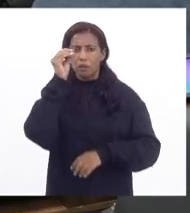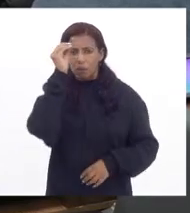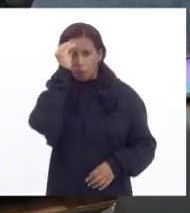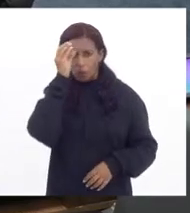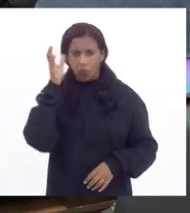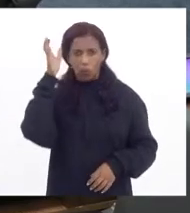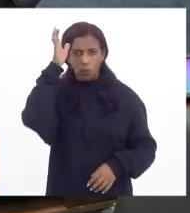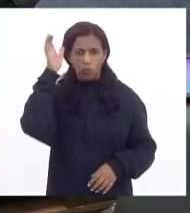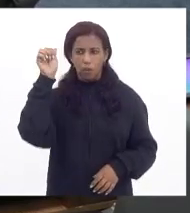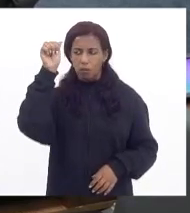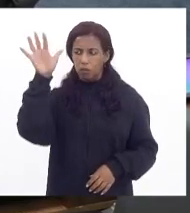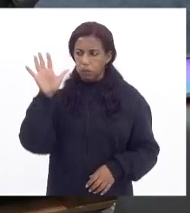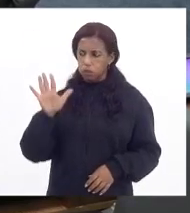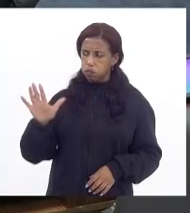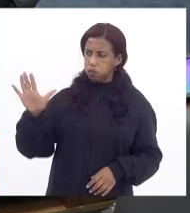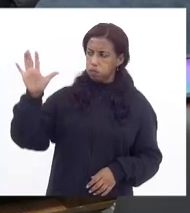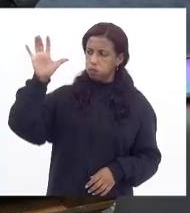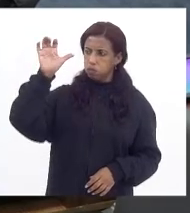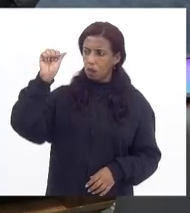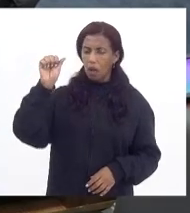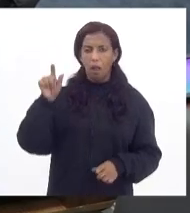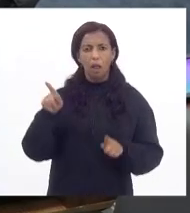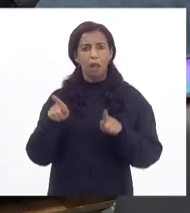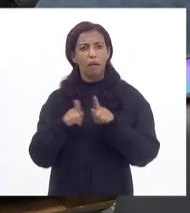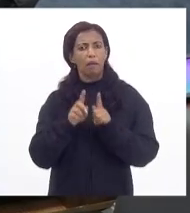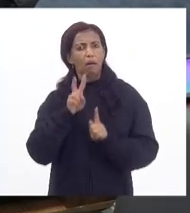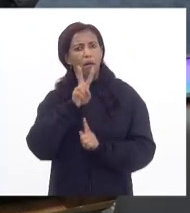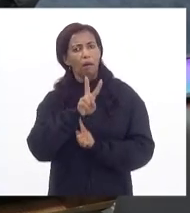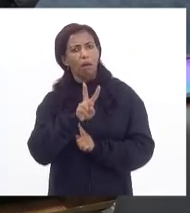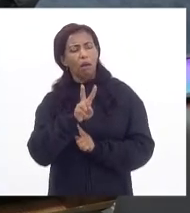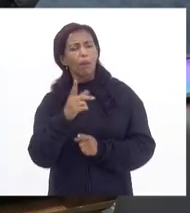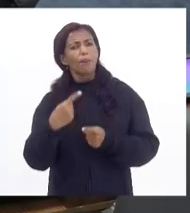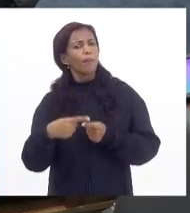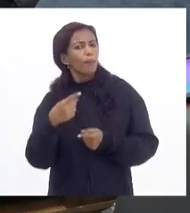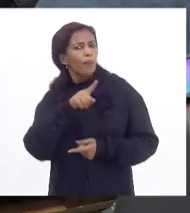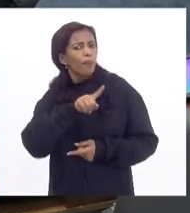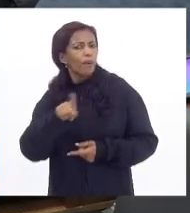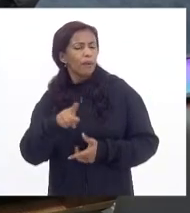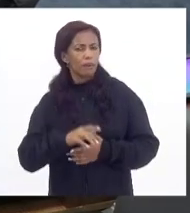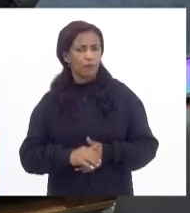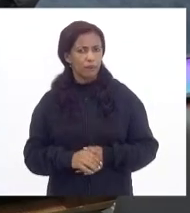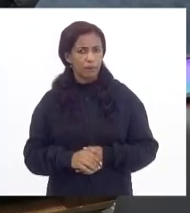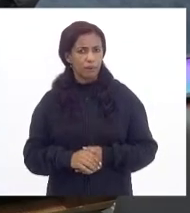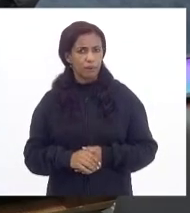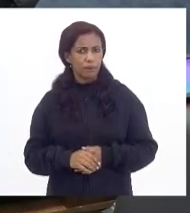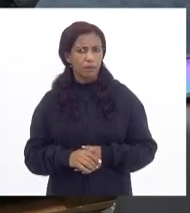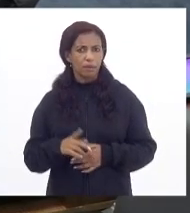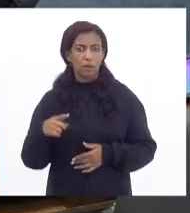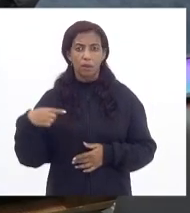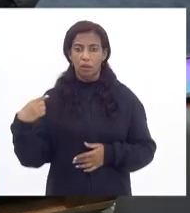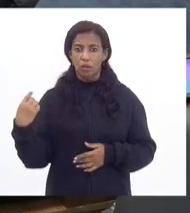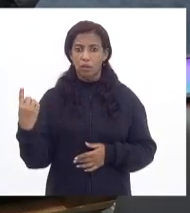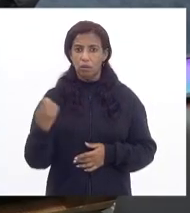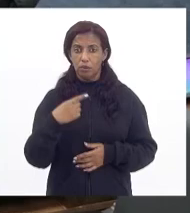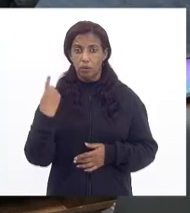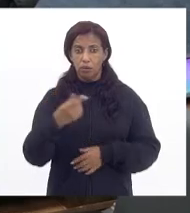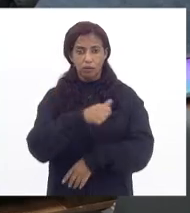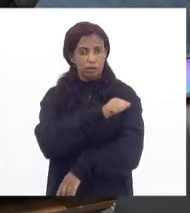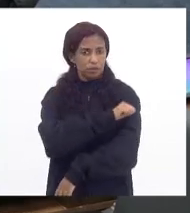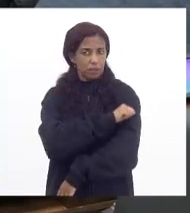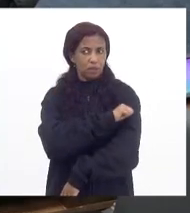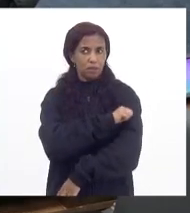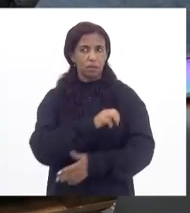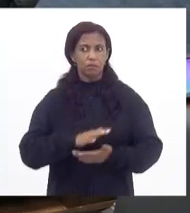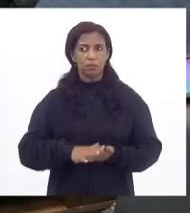da cultura indígena. Por que não? Nós aprendemos, nossos alunos, estou concluindo já, tia Ju, nossos